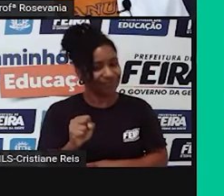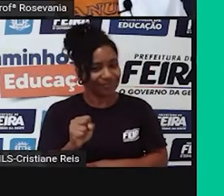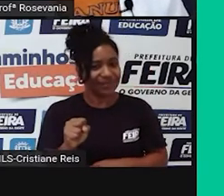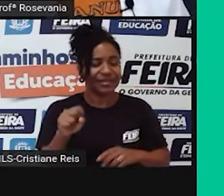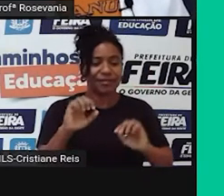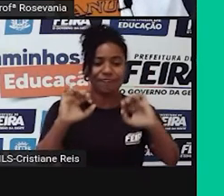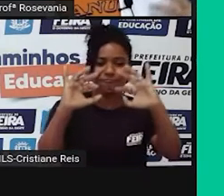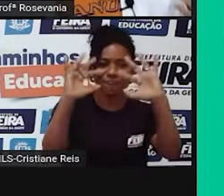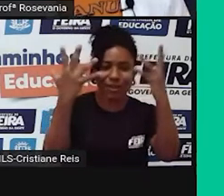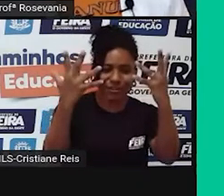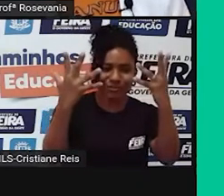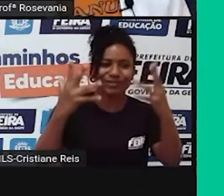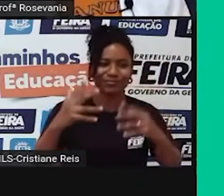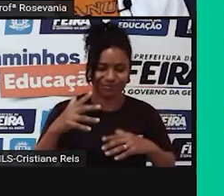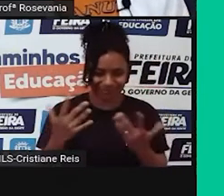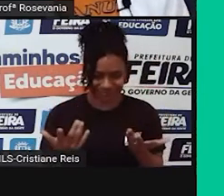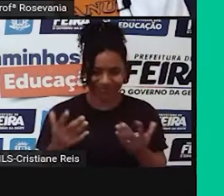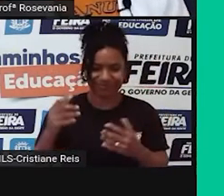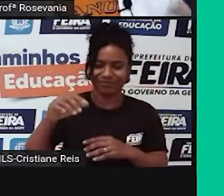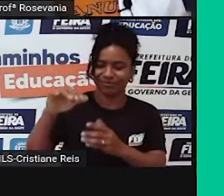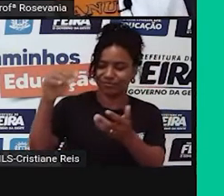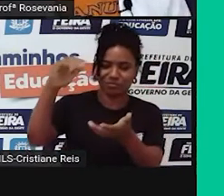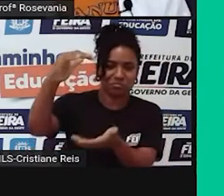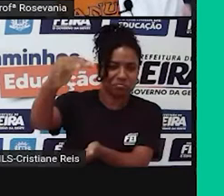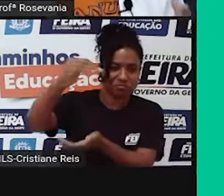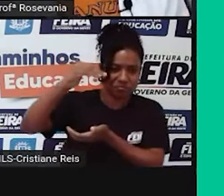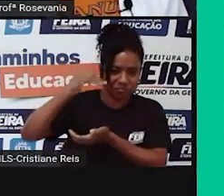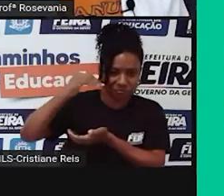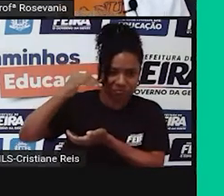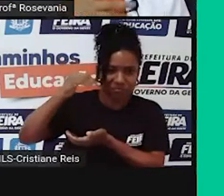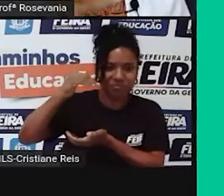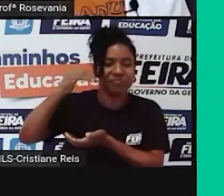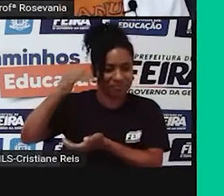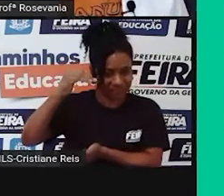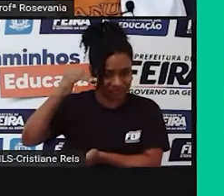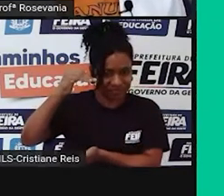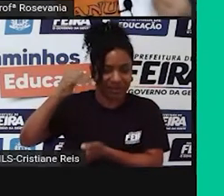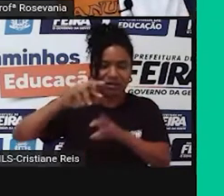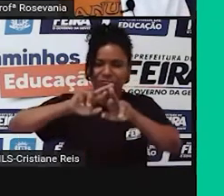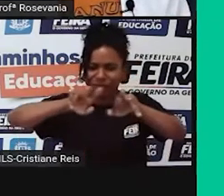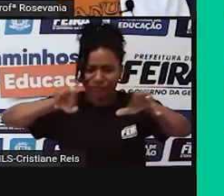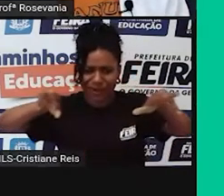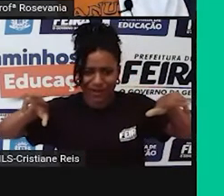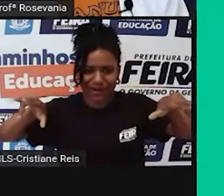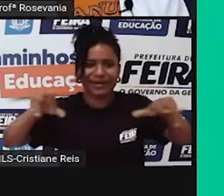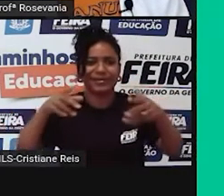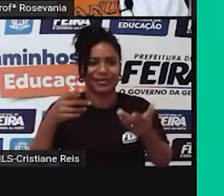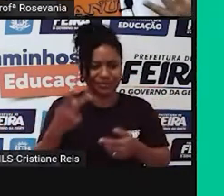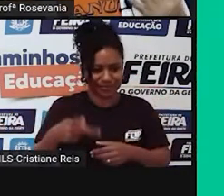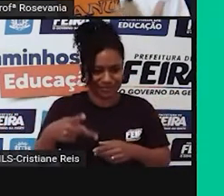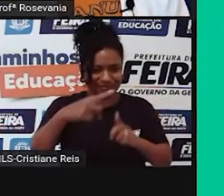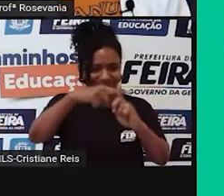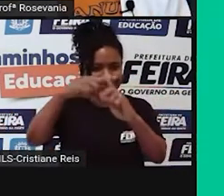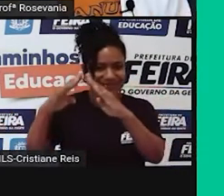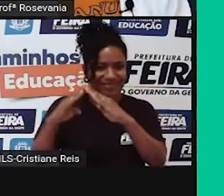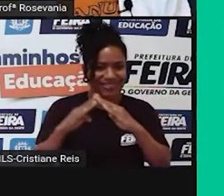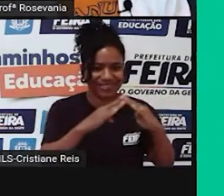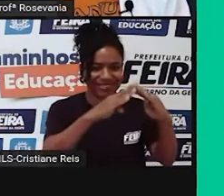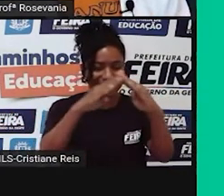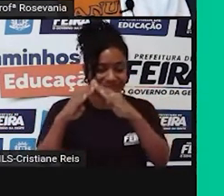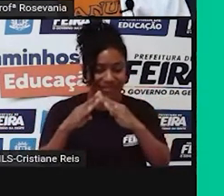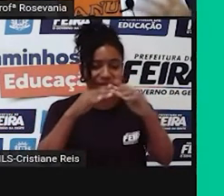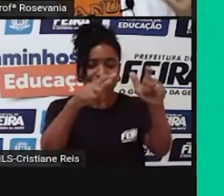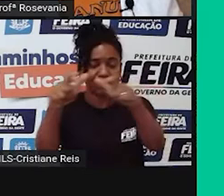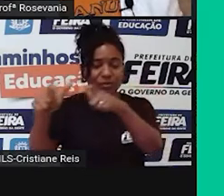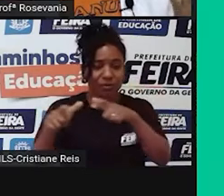de Santana, vários santos, né, vêm quase que praticamente das diversas paróquias que tem aqui na região, ficam um tempo lá